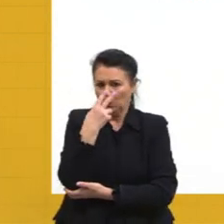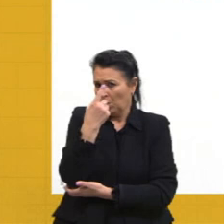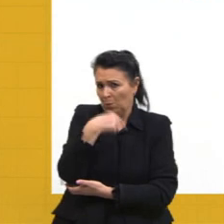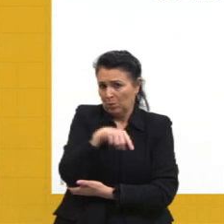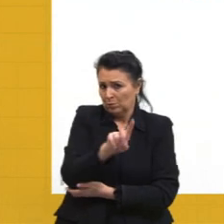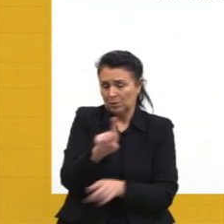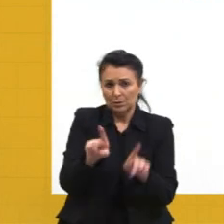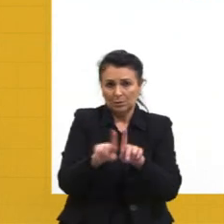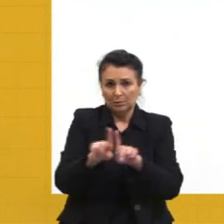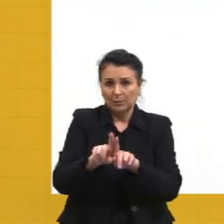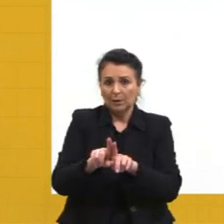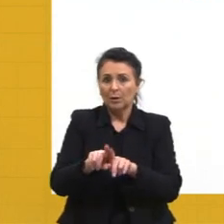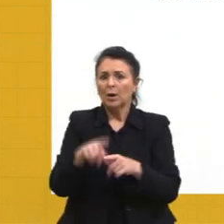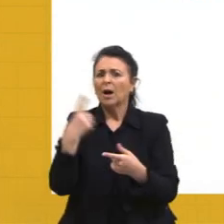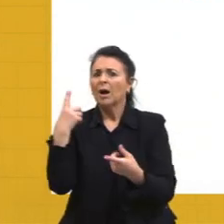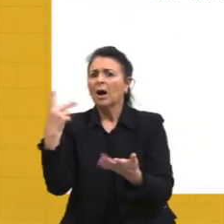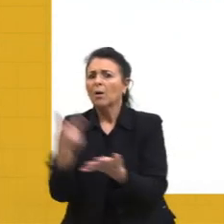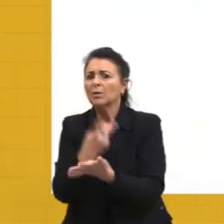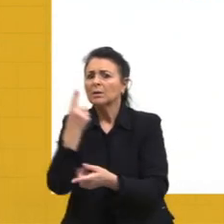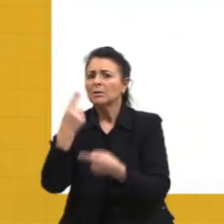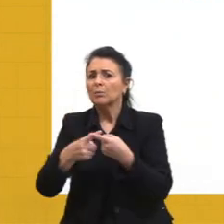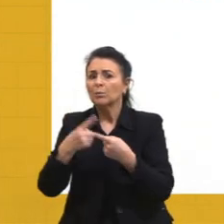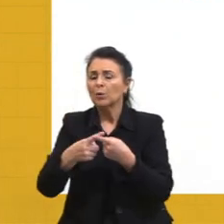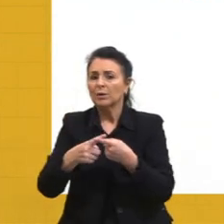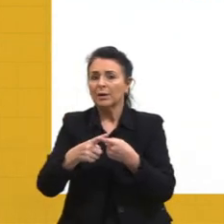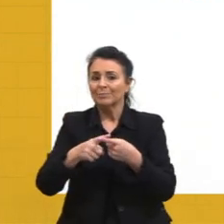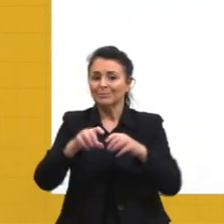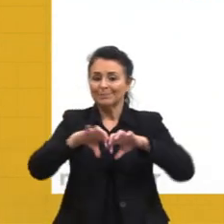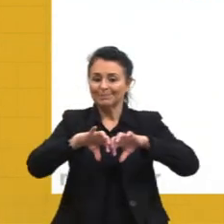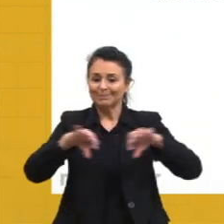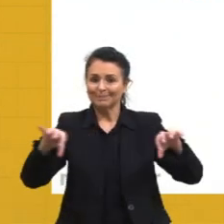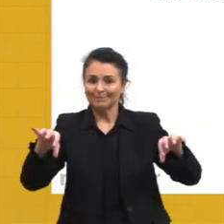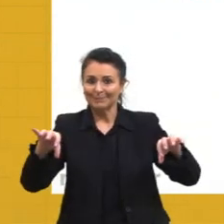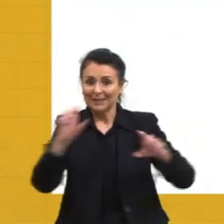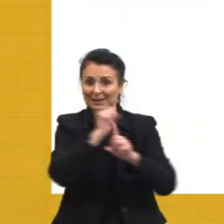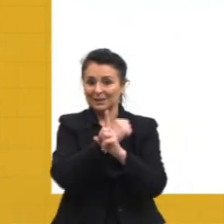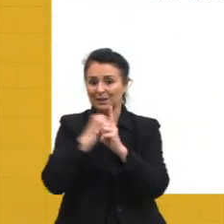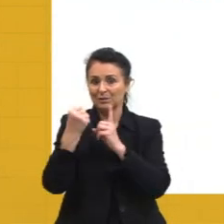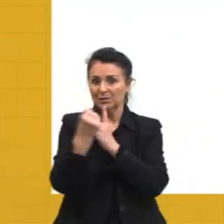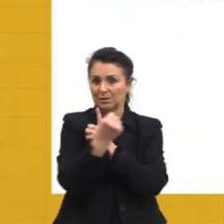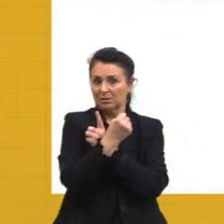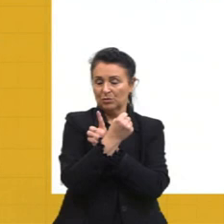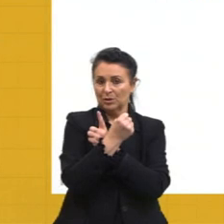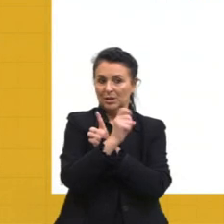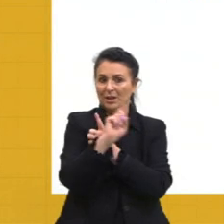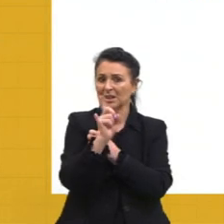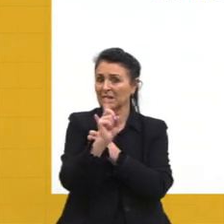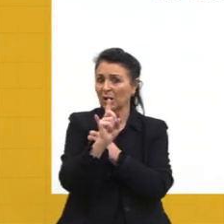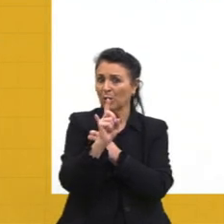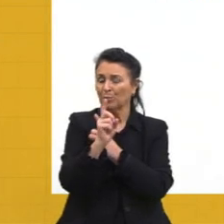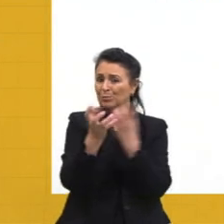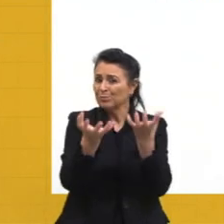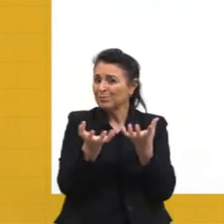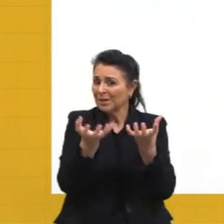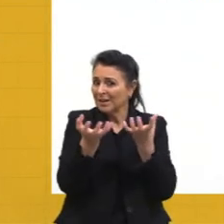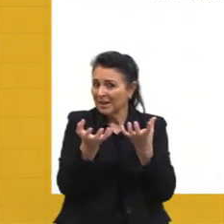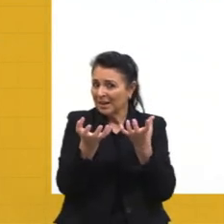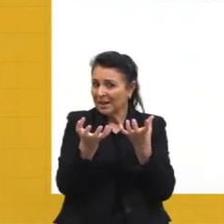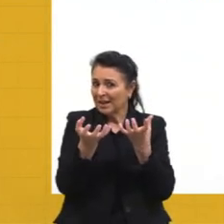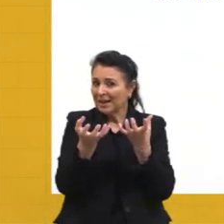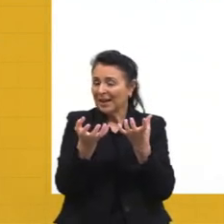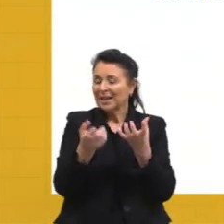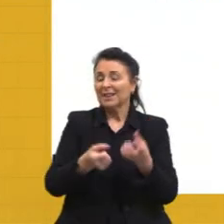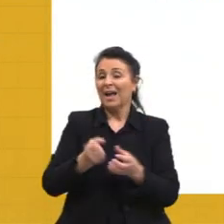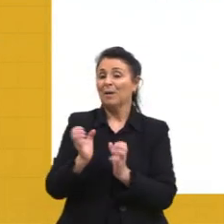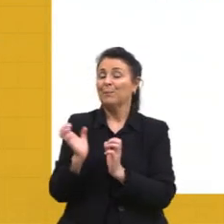foi causada pela ruptura da velha sociedade e não pelos desejos da velha burguesia.